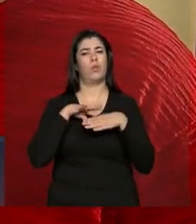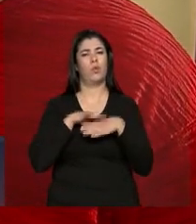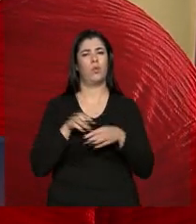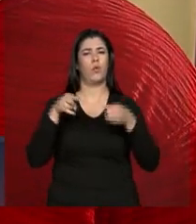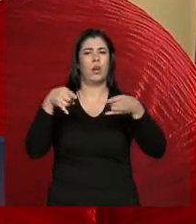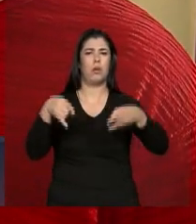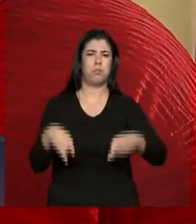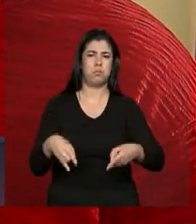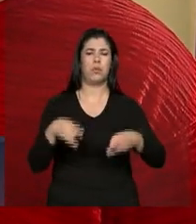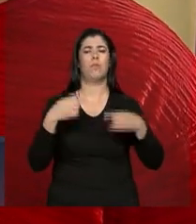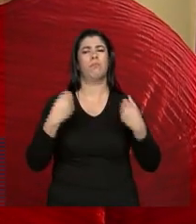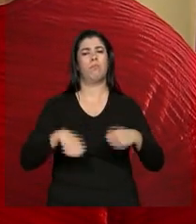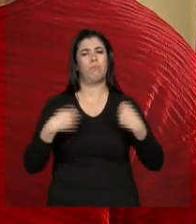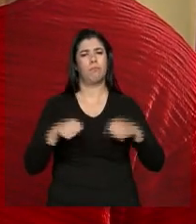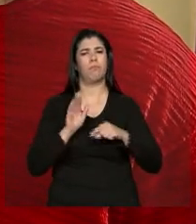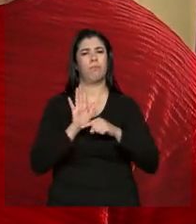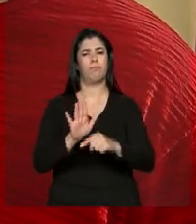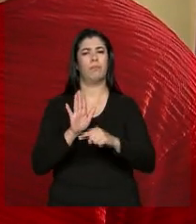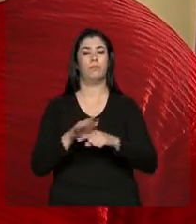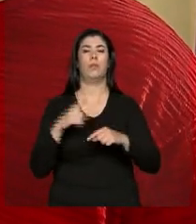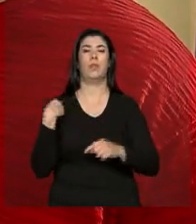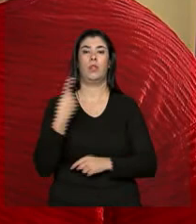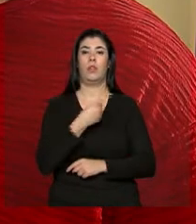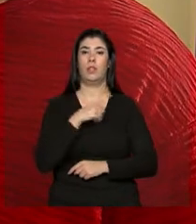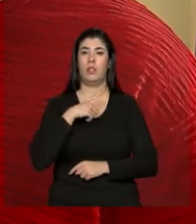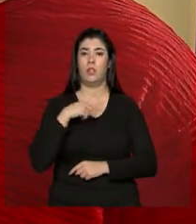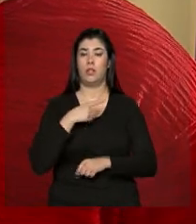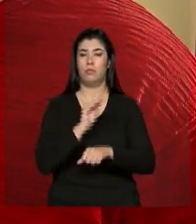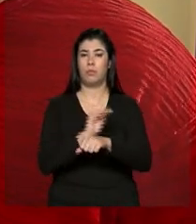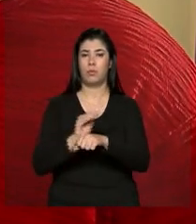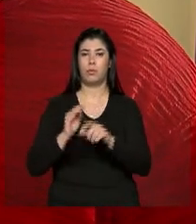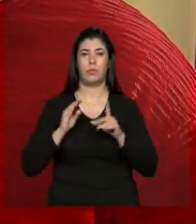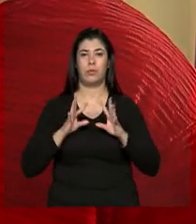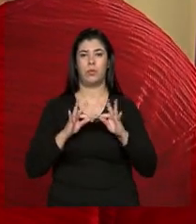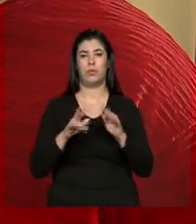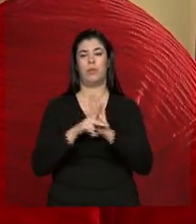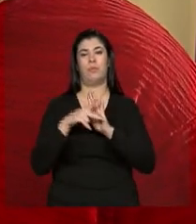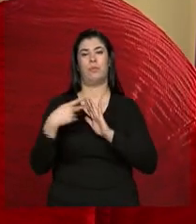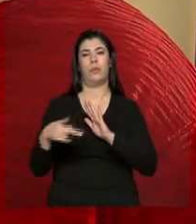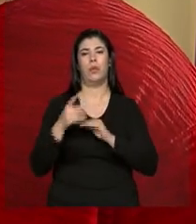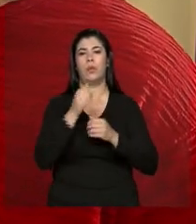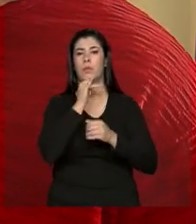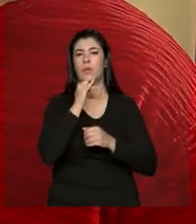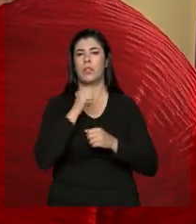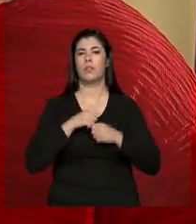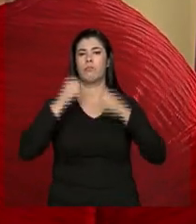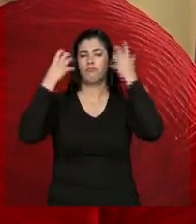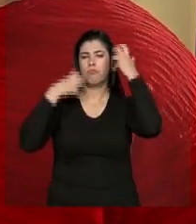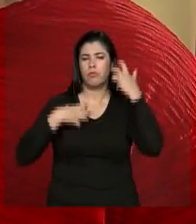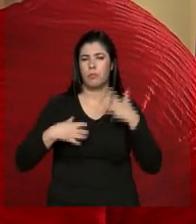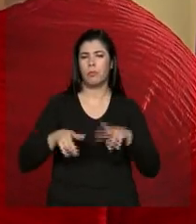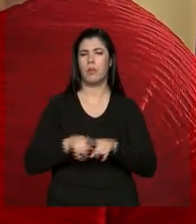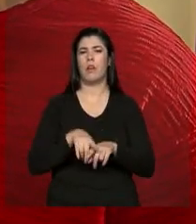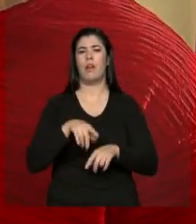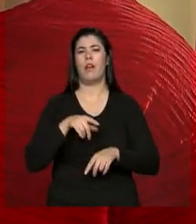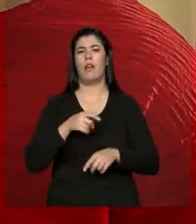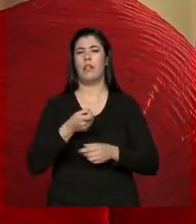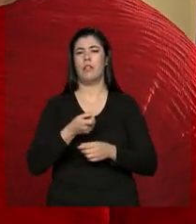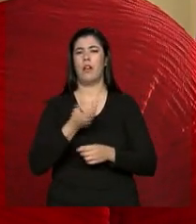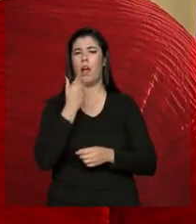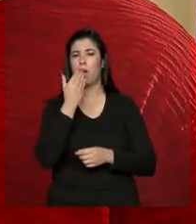dependentes e a gente tem os cuidados totais com eles, desde o banho, da alimentação, medicação.